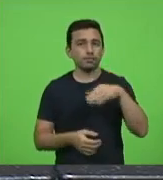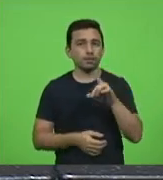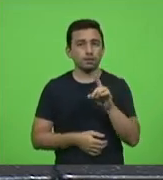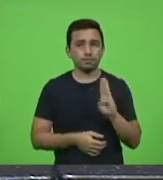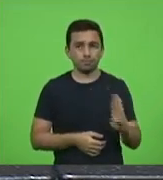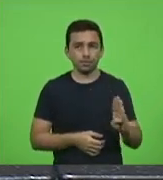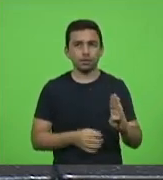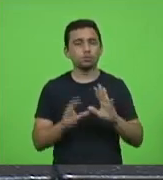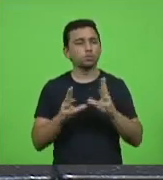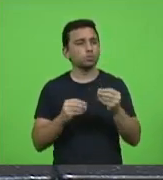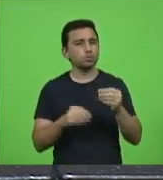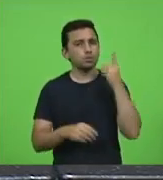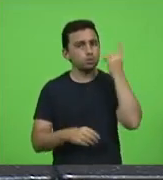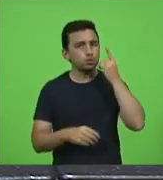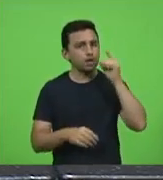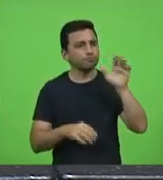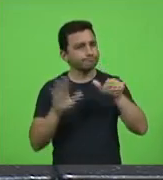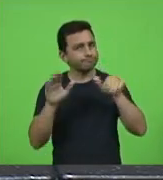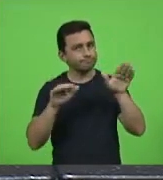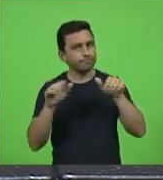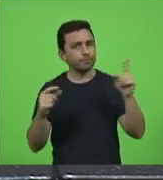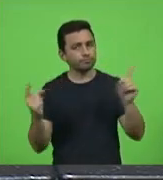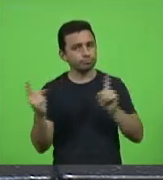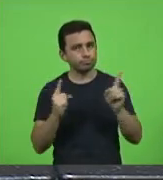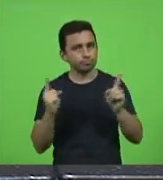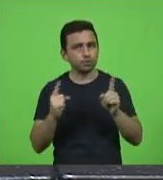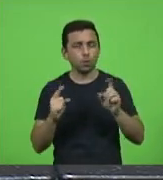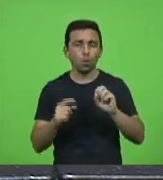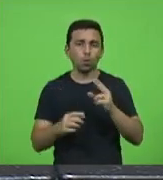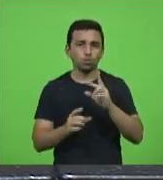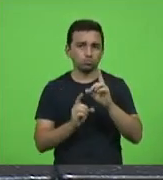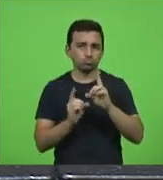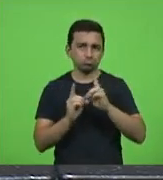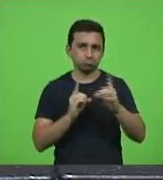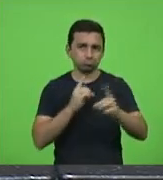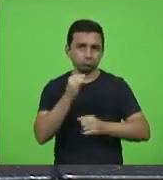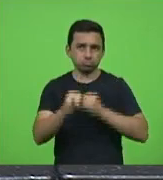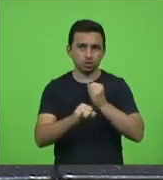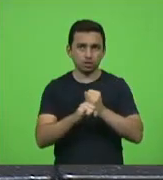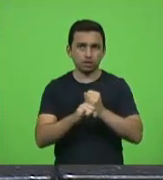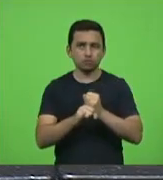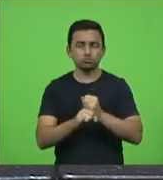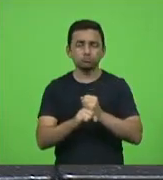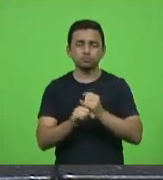presentes na sessão ou de forma remota indicar o voto sim